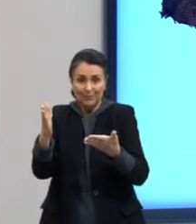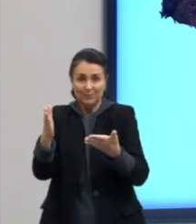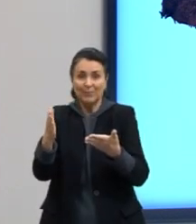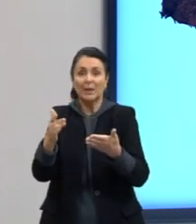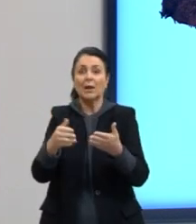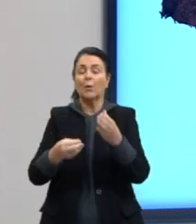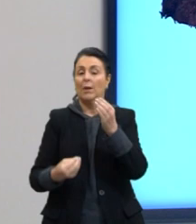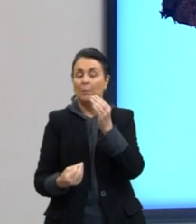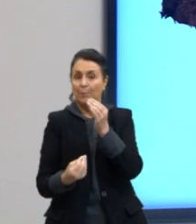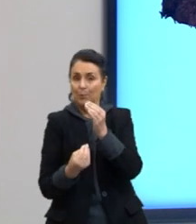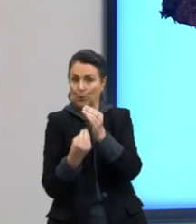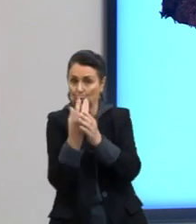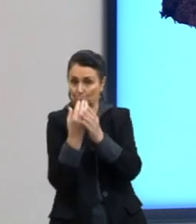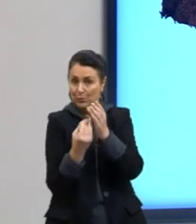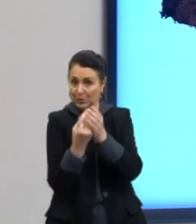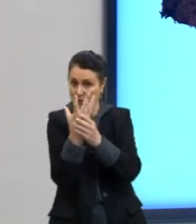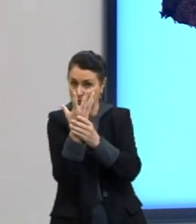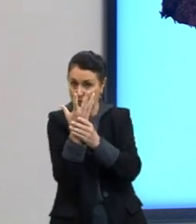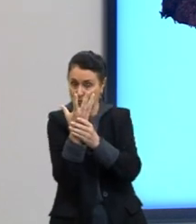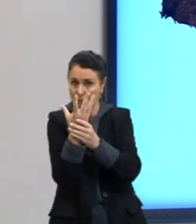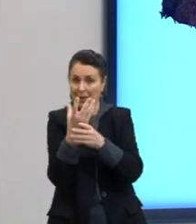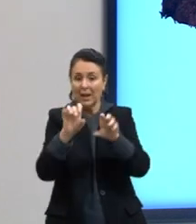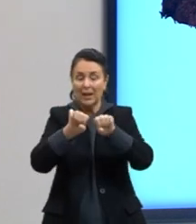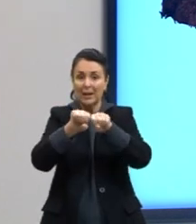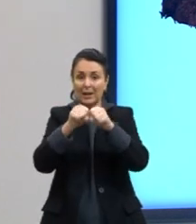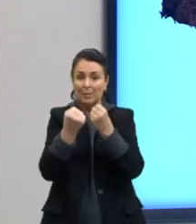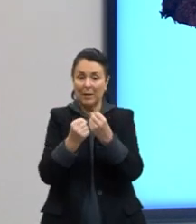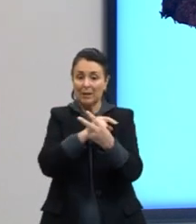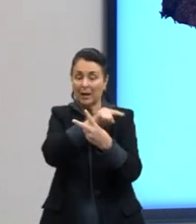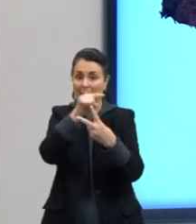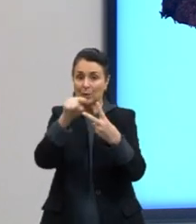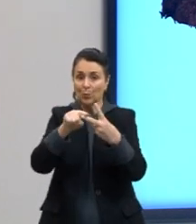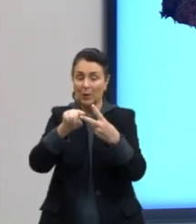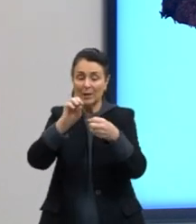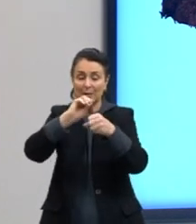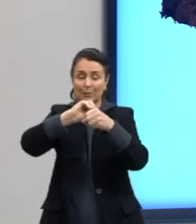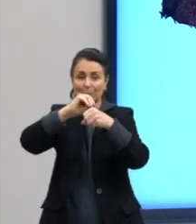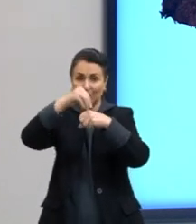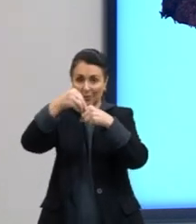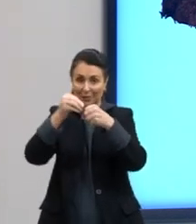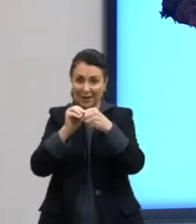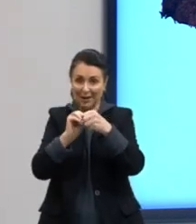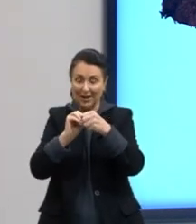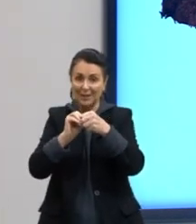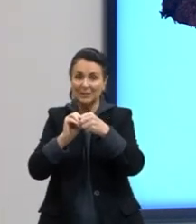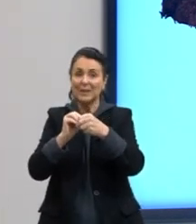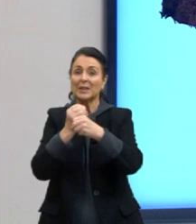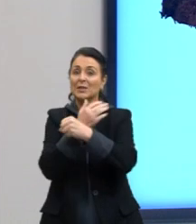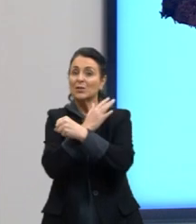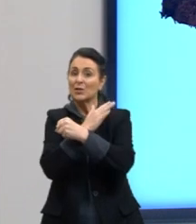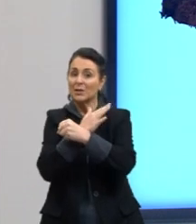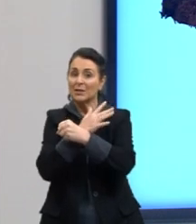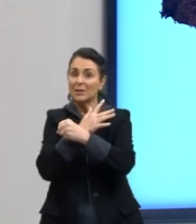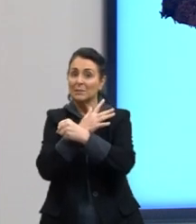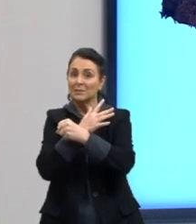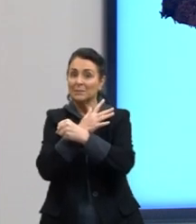produzida, ela é produzida, é quebrada em duas moléculas de ácido pirúvico.